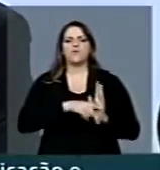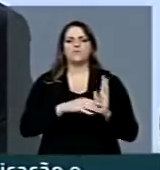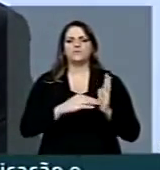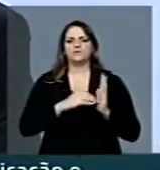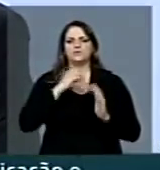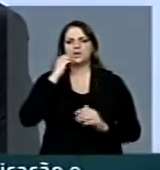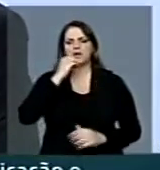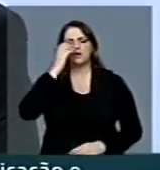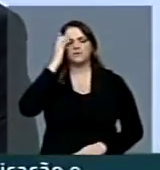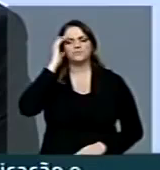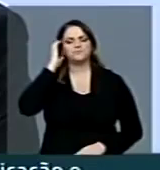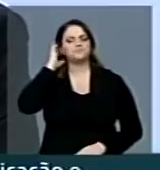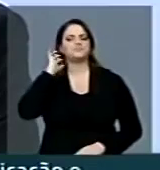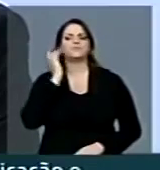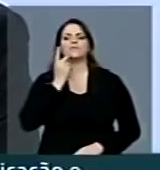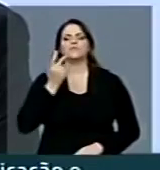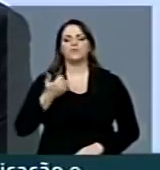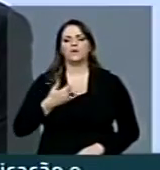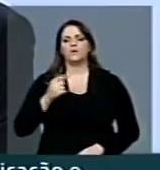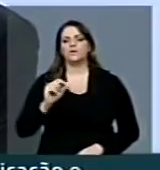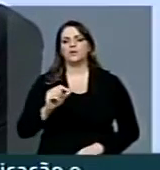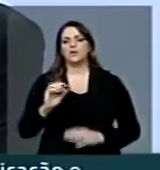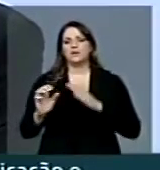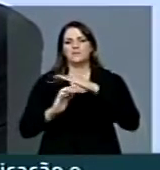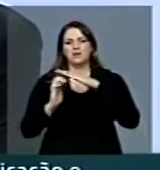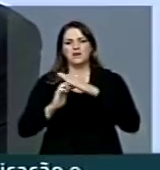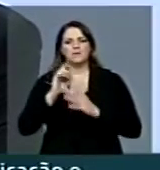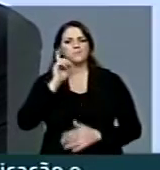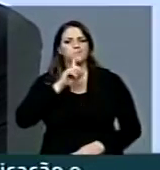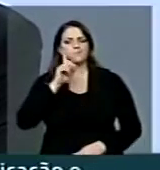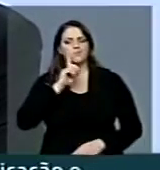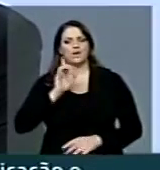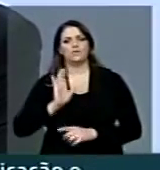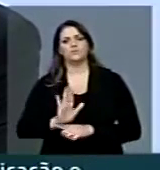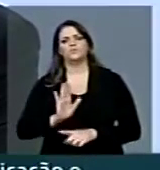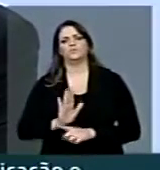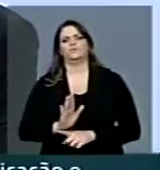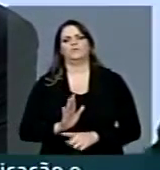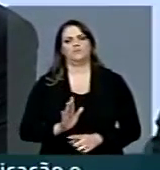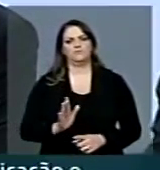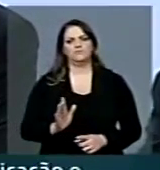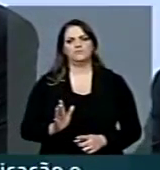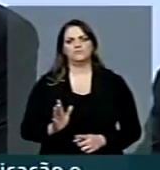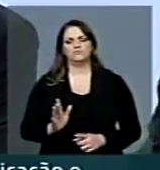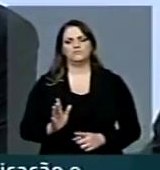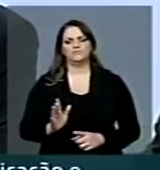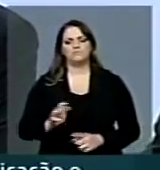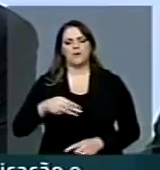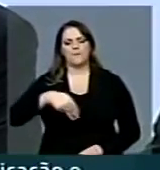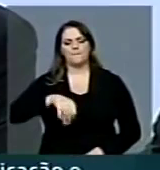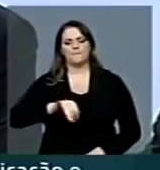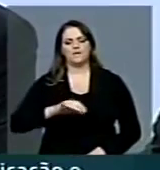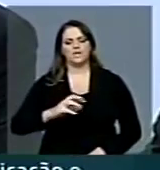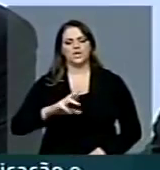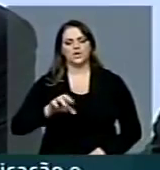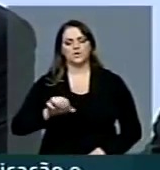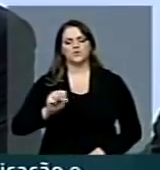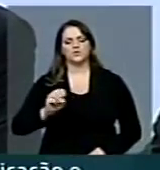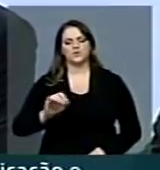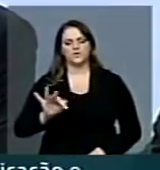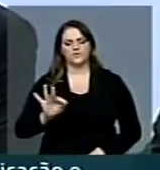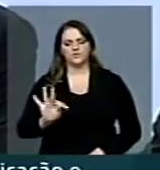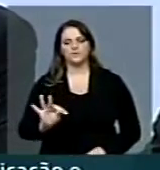dos Estados Unidos cooperam com esse programa. A Microsoft, Google,